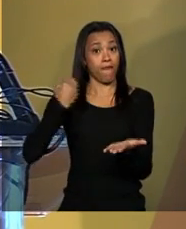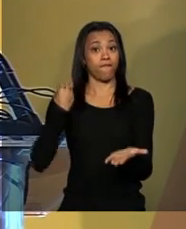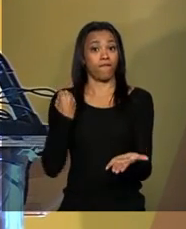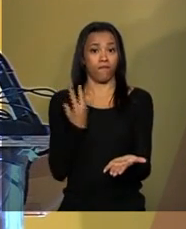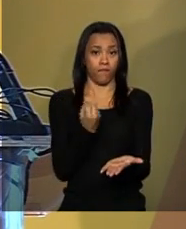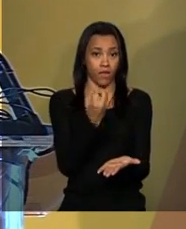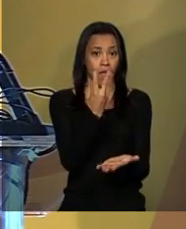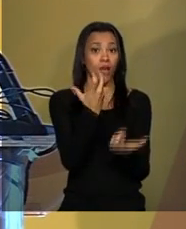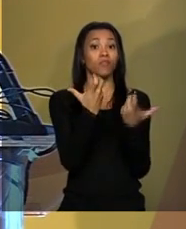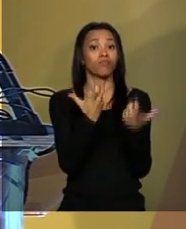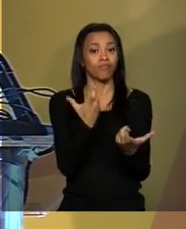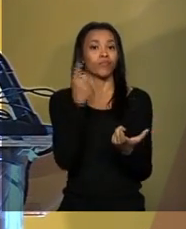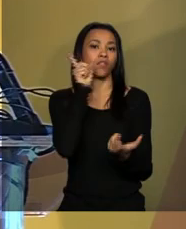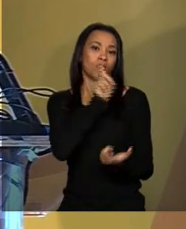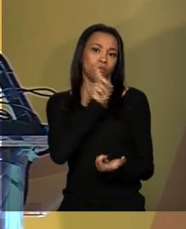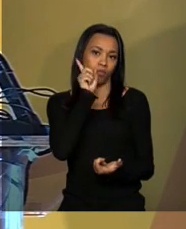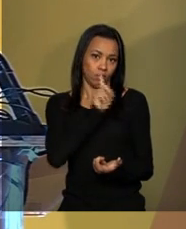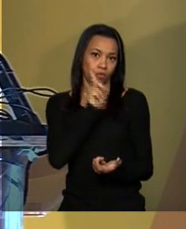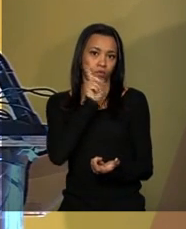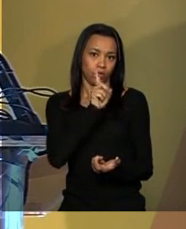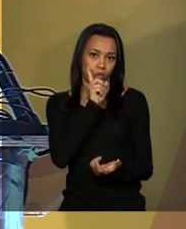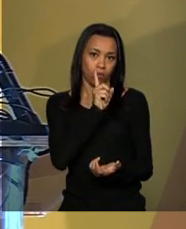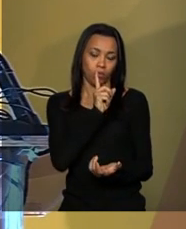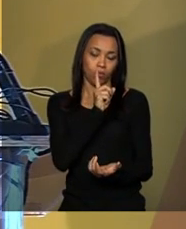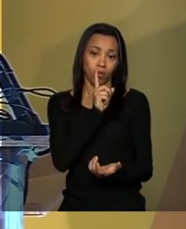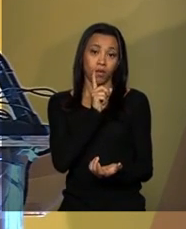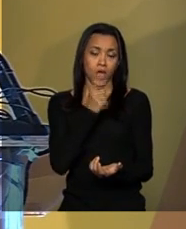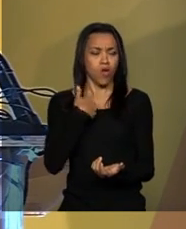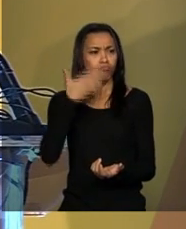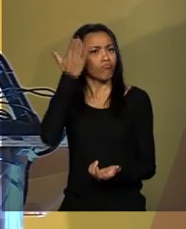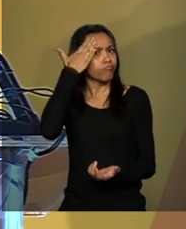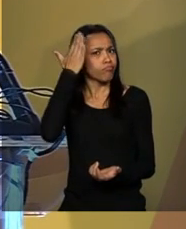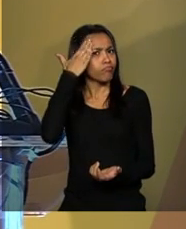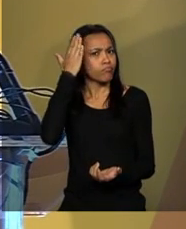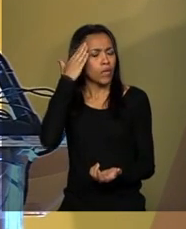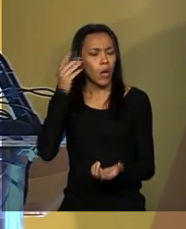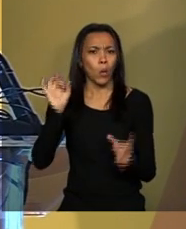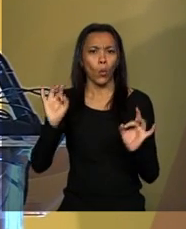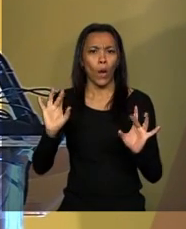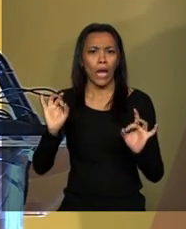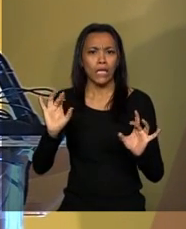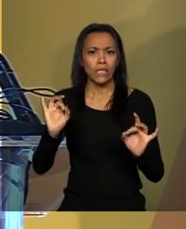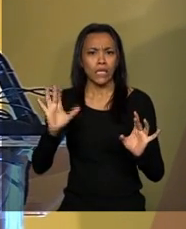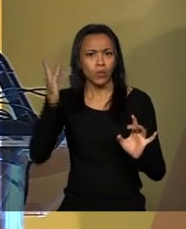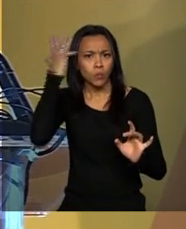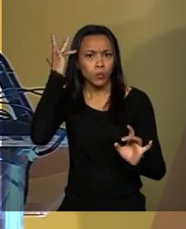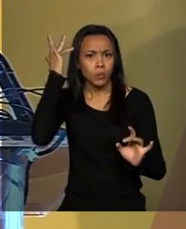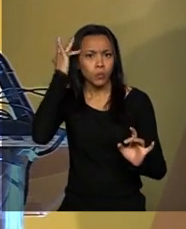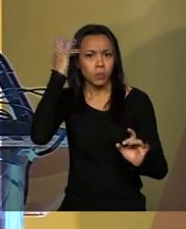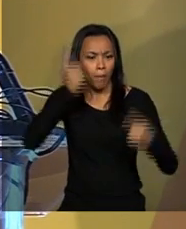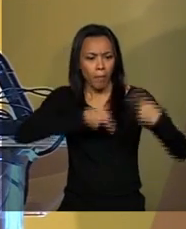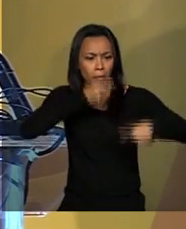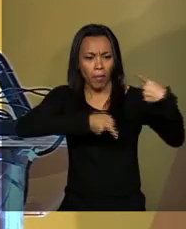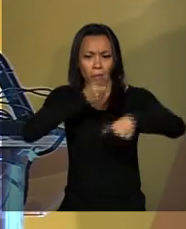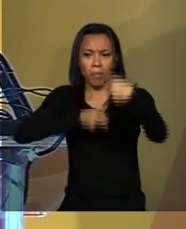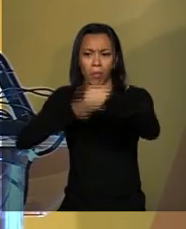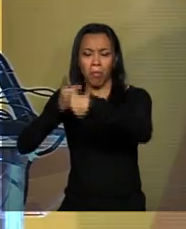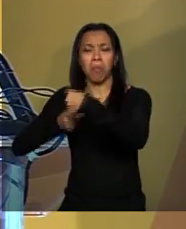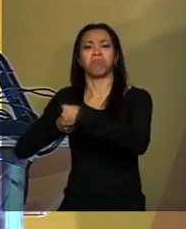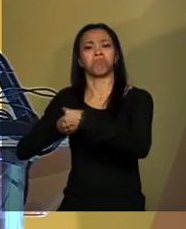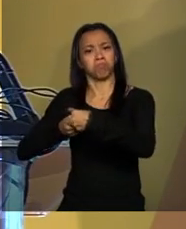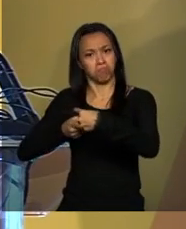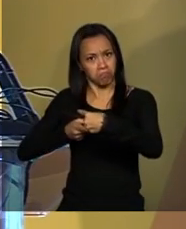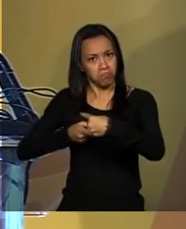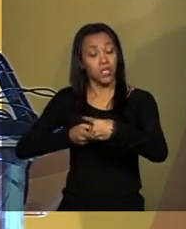Estados Unidos. Soube da qualidade dos debates e estou certa de que os temas